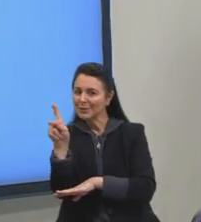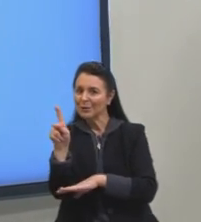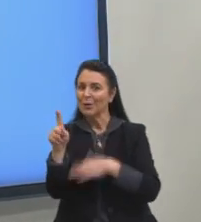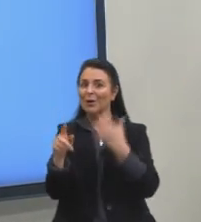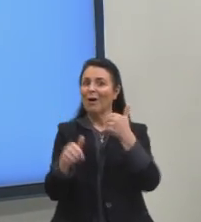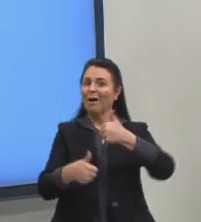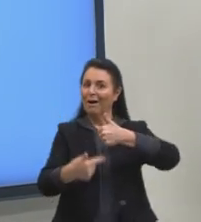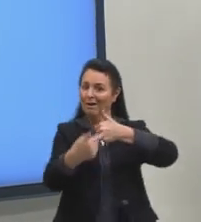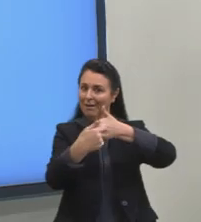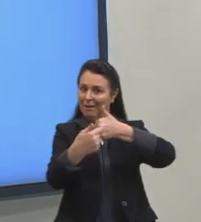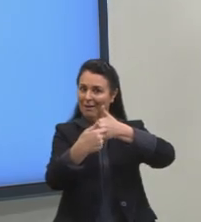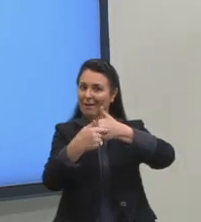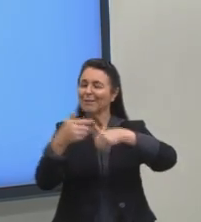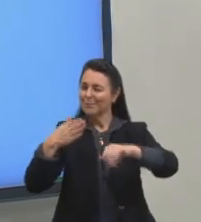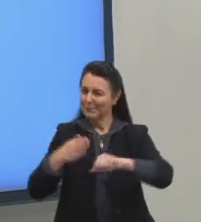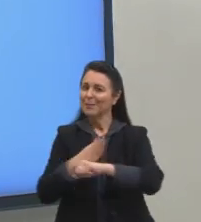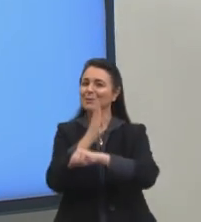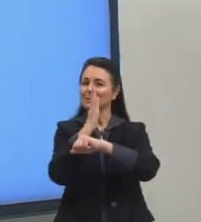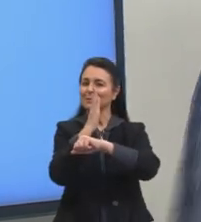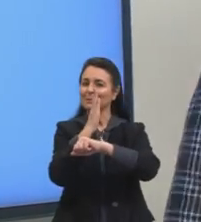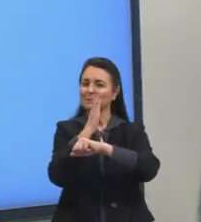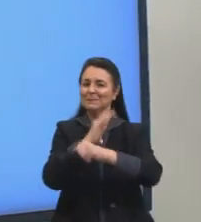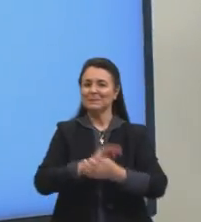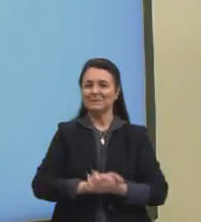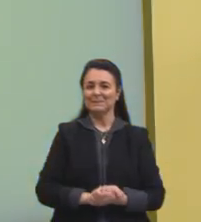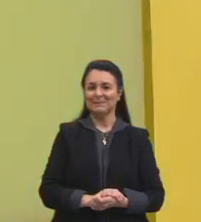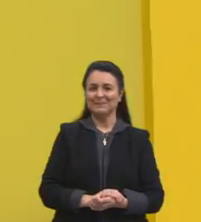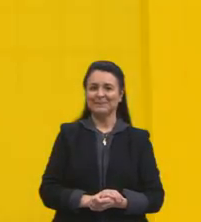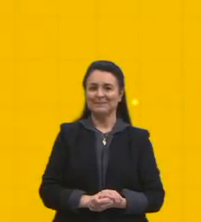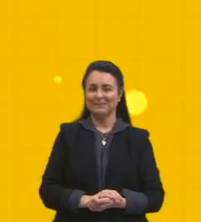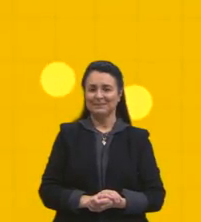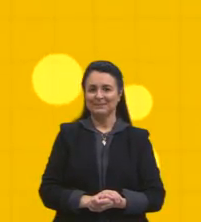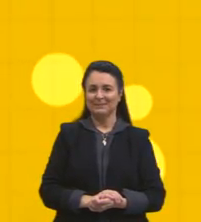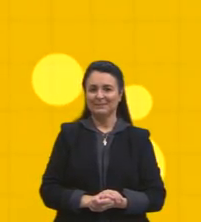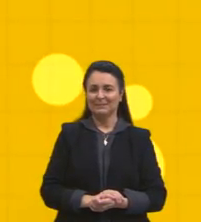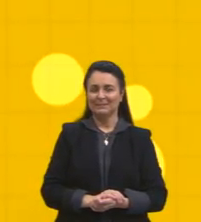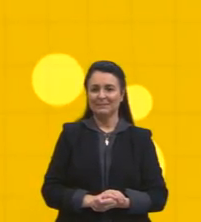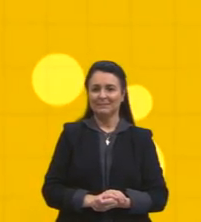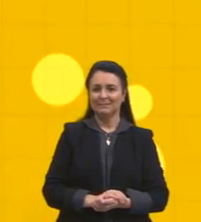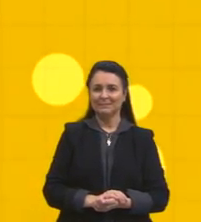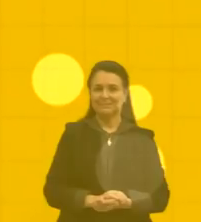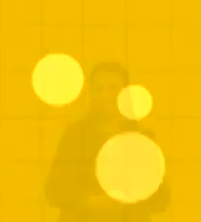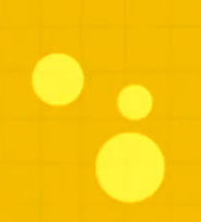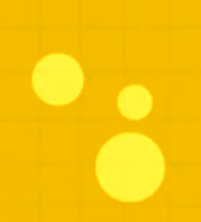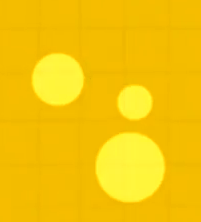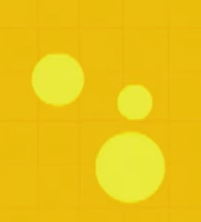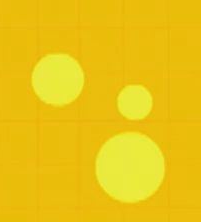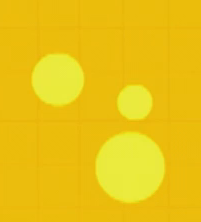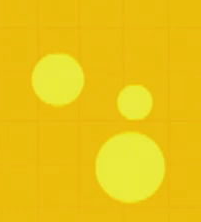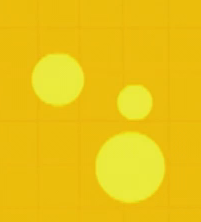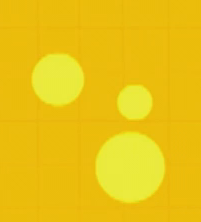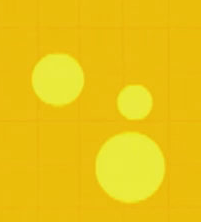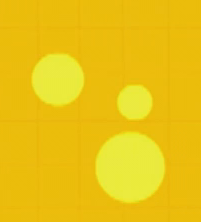e partiu passar, meninos e meninas. E aí Tchau, tchau,